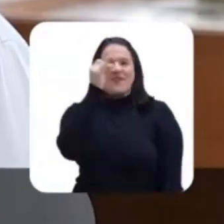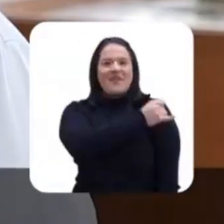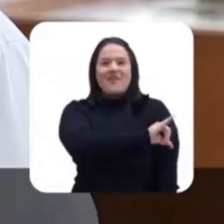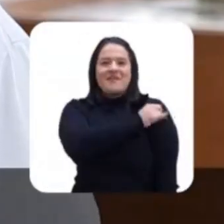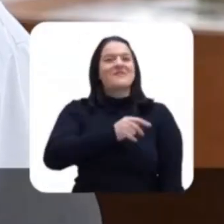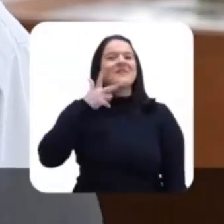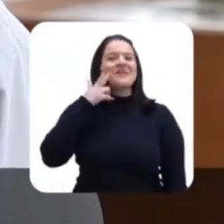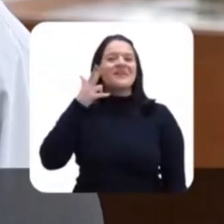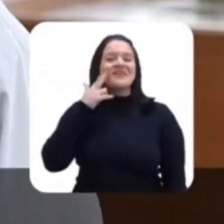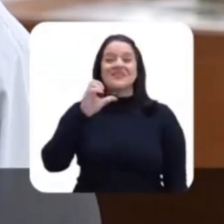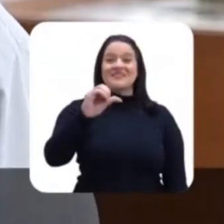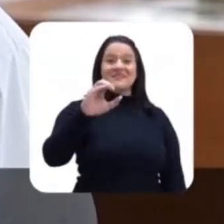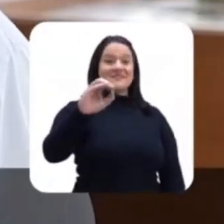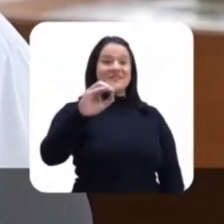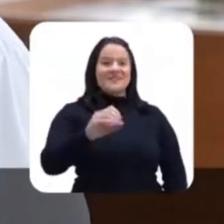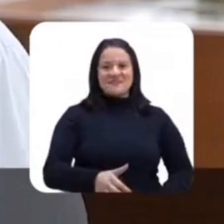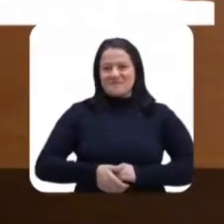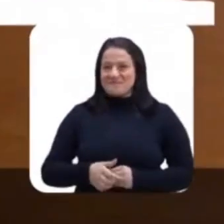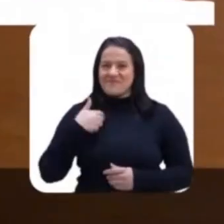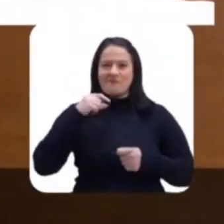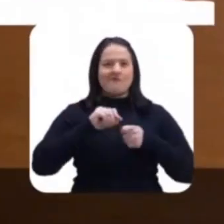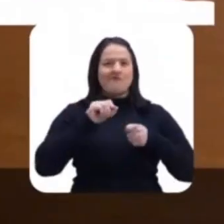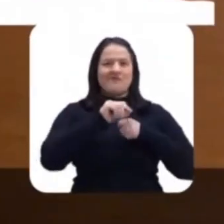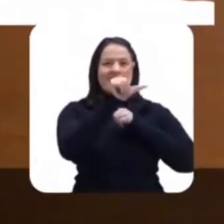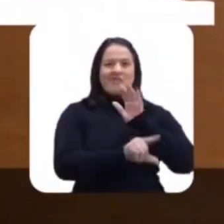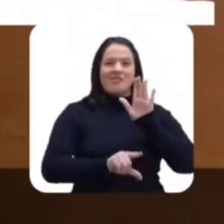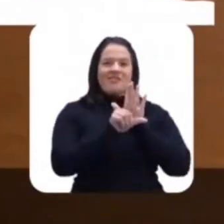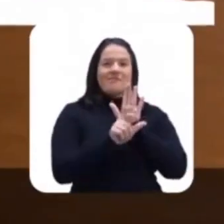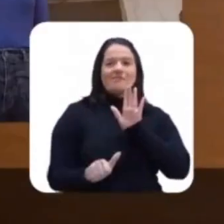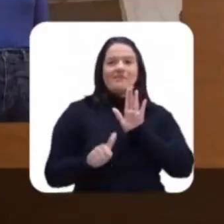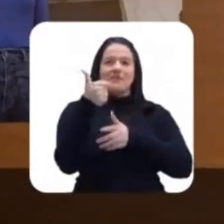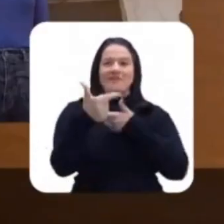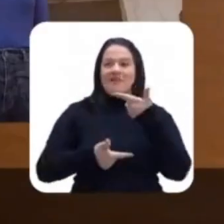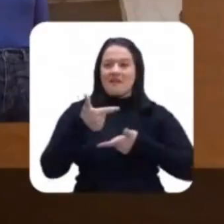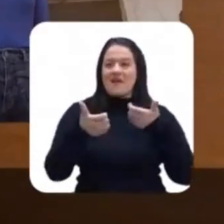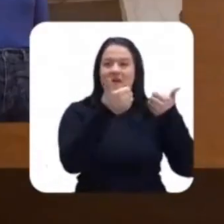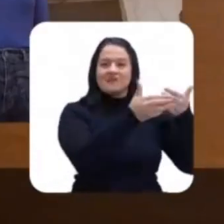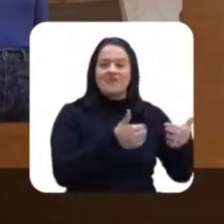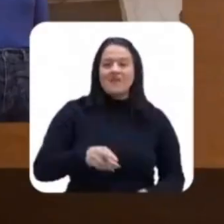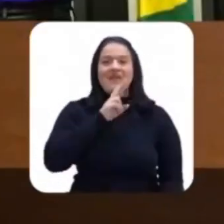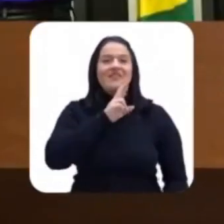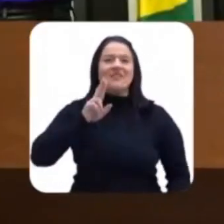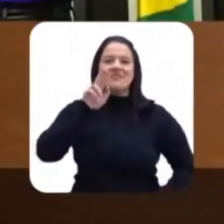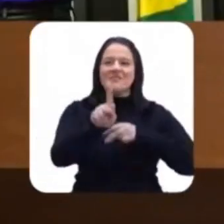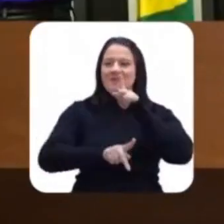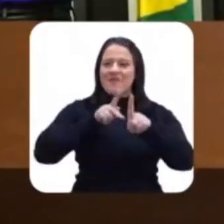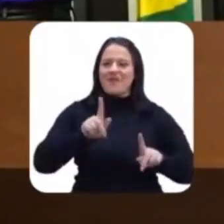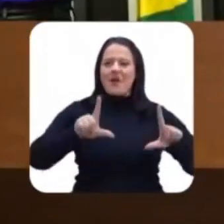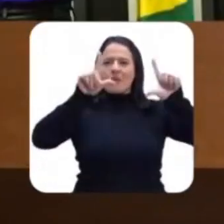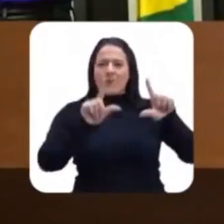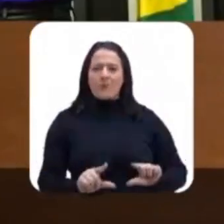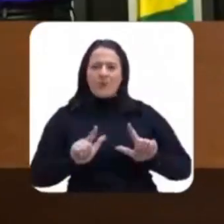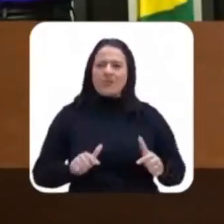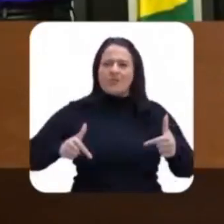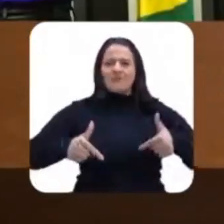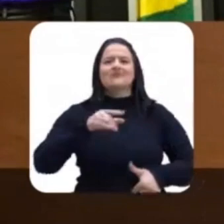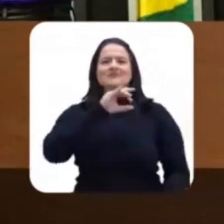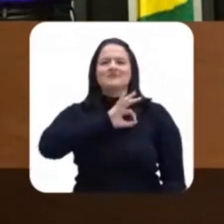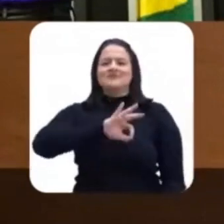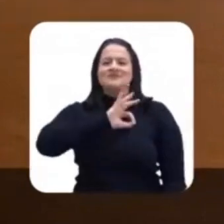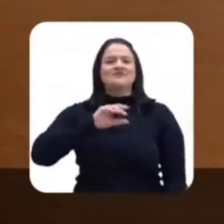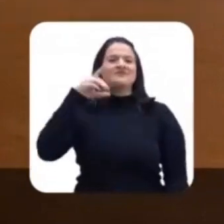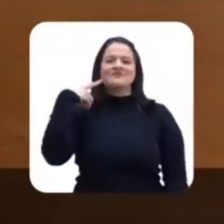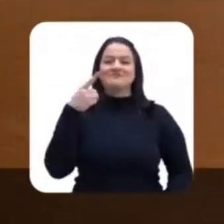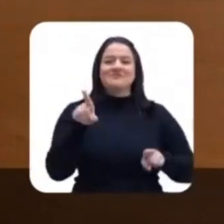Prefeita do Rio, Clarissa Noventra Fiz a lei do primeiro emprego, reabri restaurantes populares Lutei para diminuir o salário dos